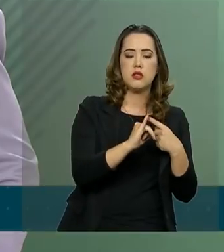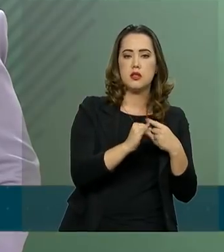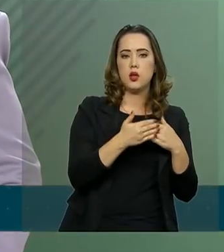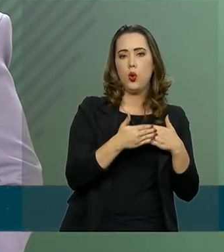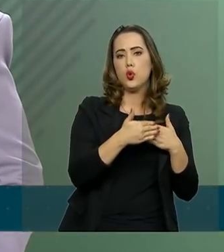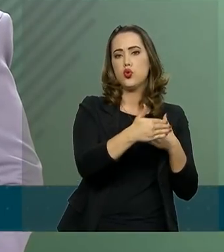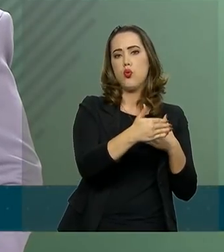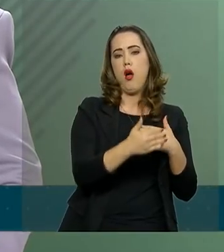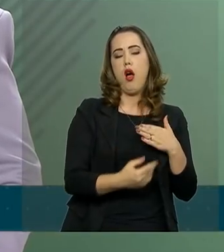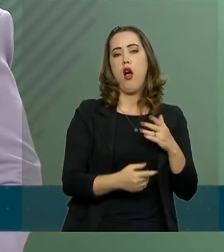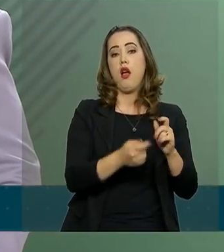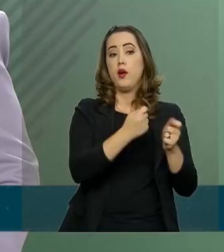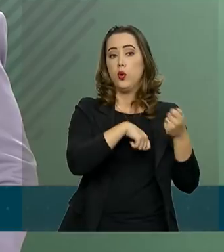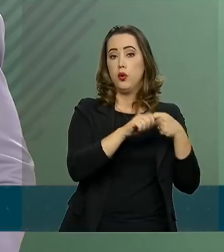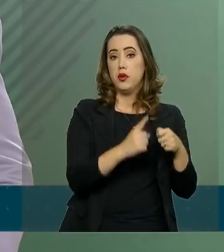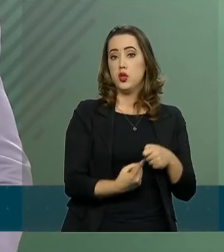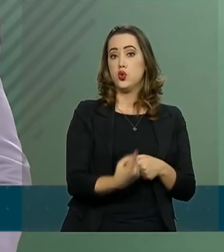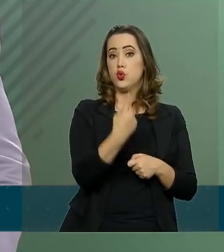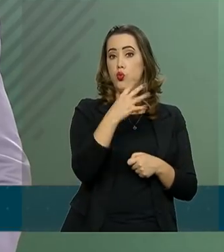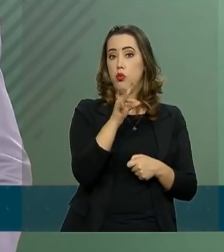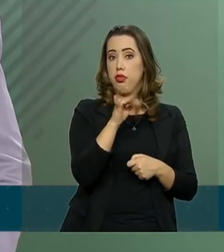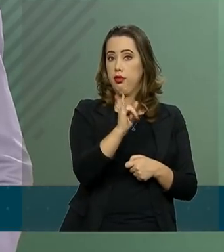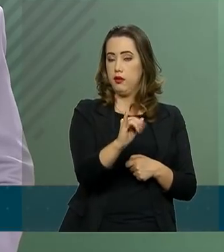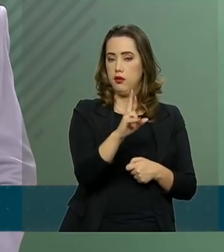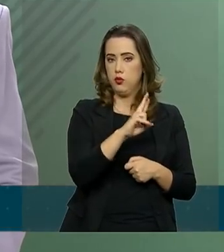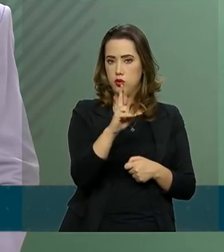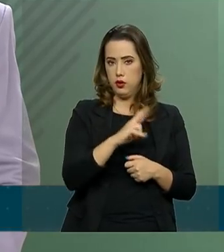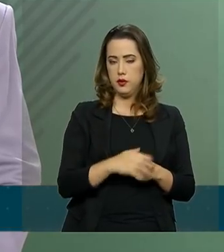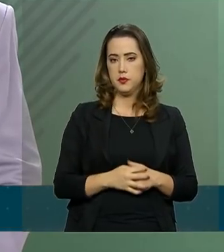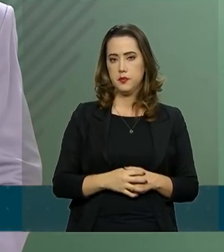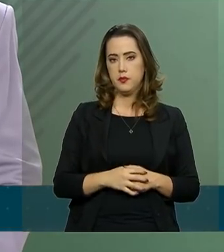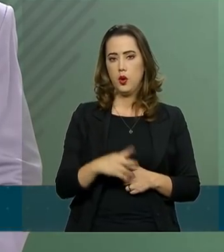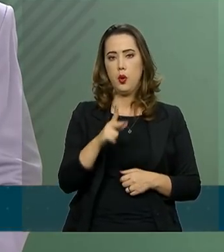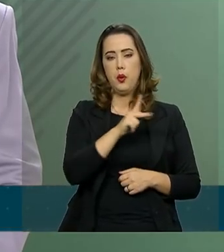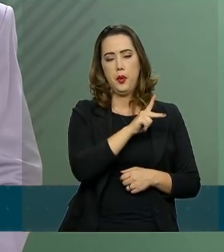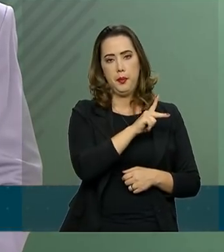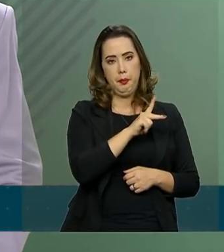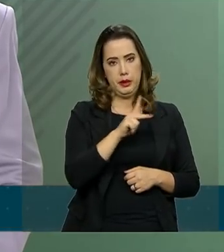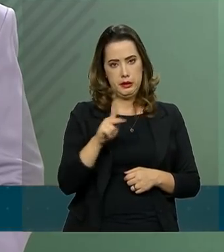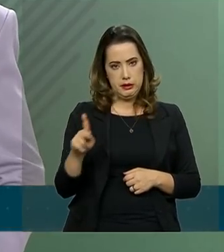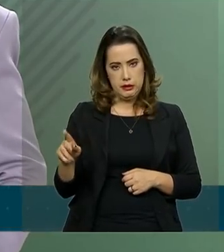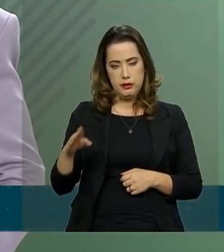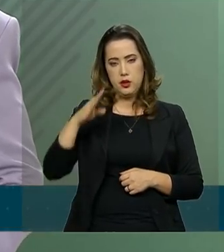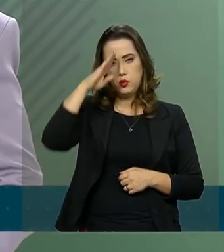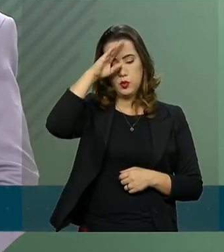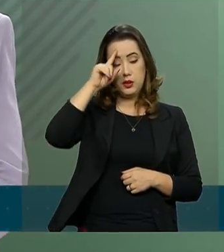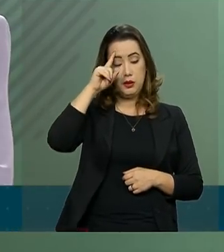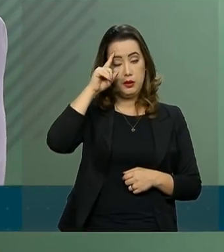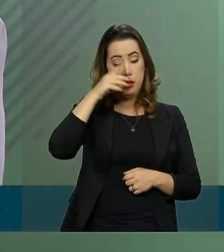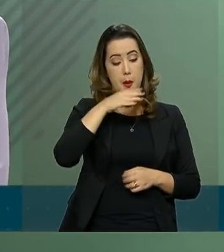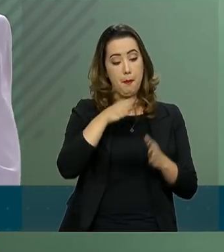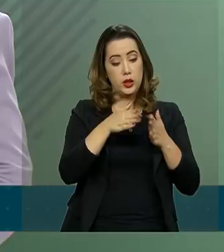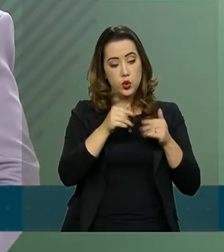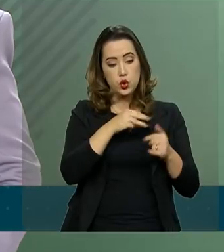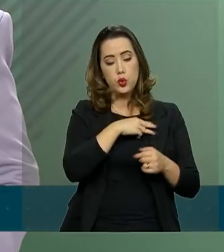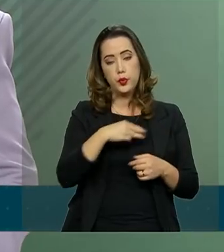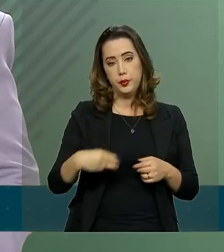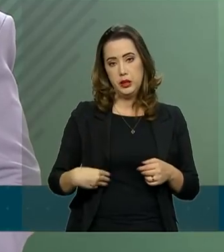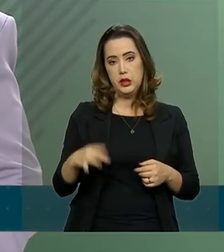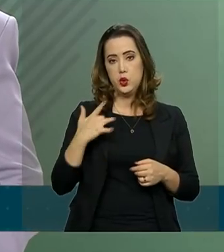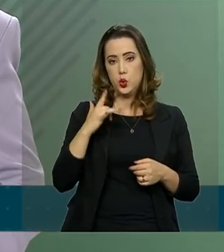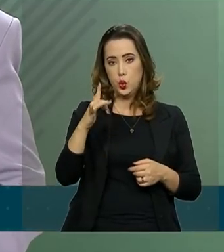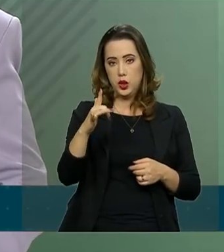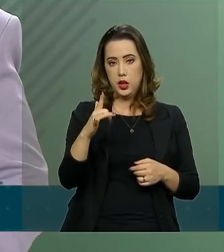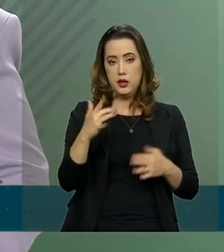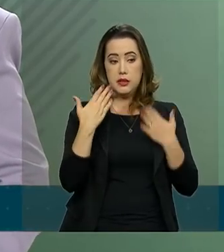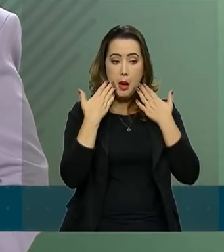presidente pediu ao ministro Onyx Lorenzoni que fosse ao encontro do deputado Rodrigo Maia para colocar as percepções do